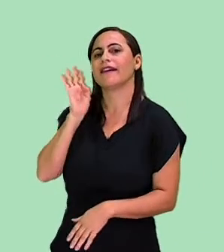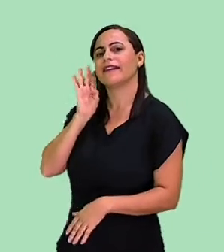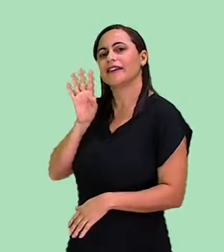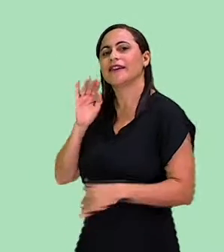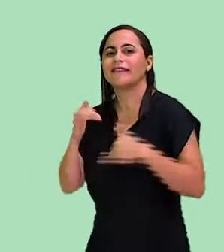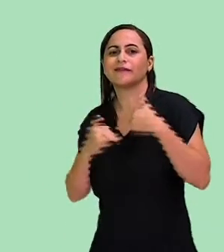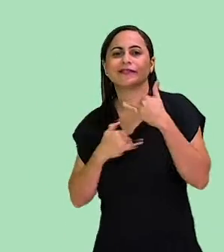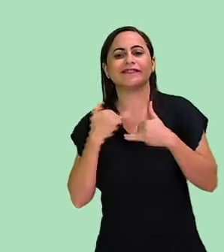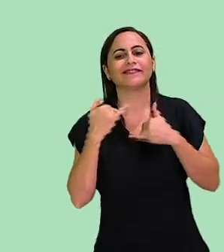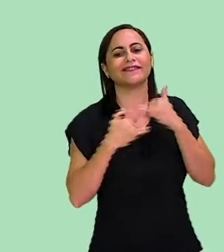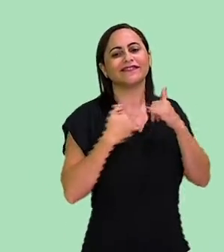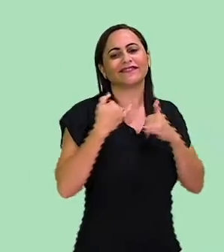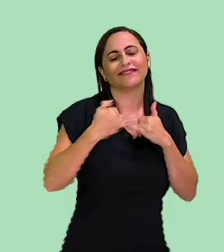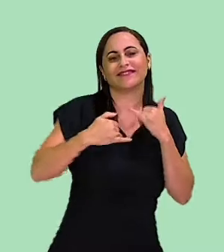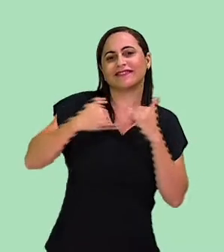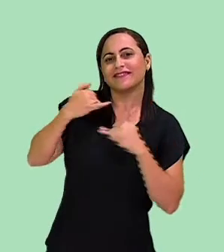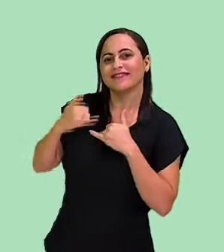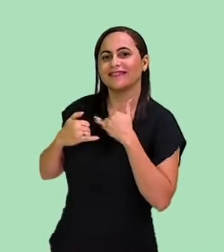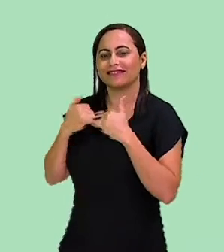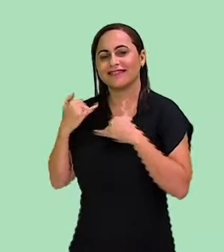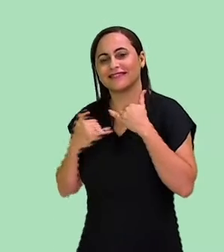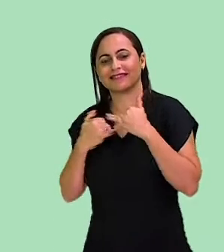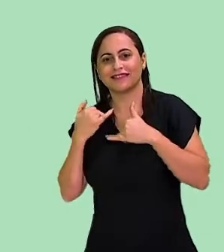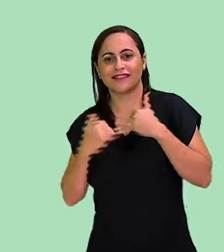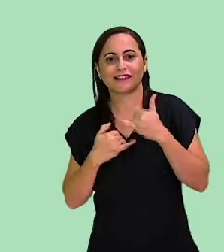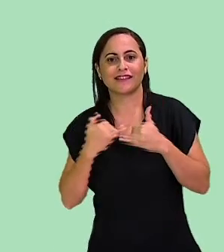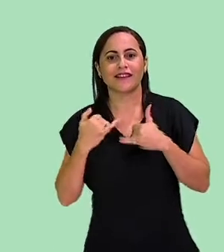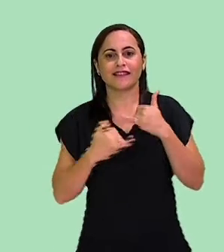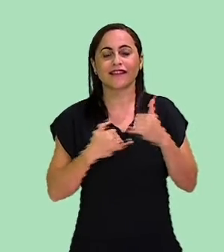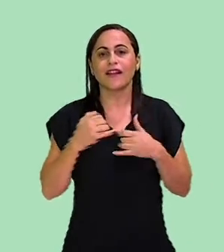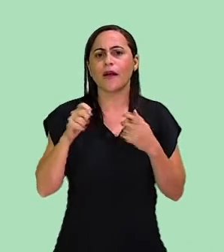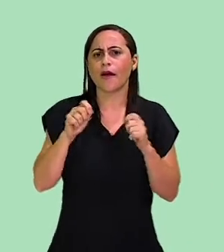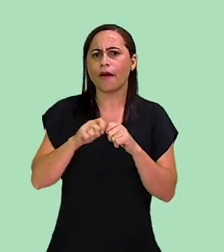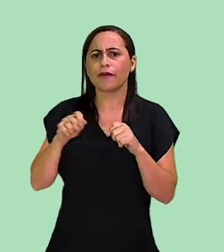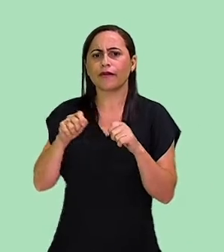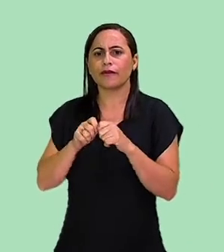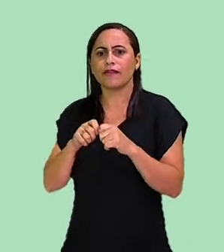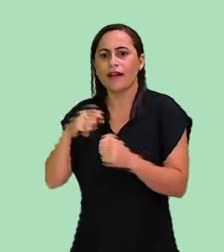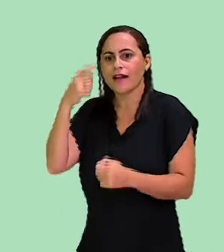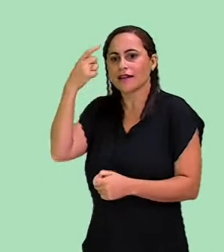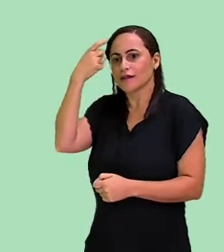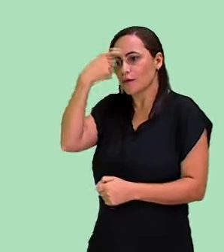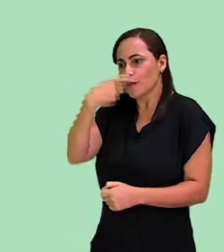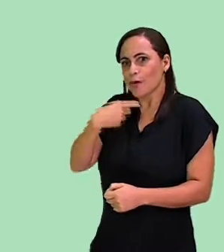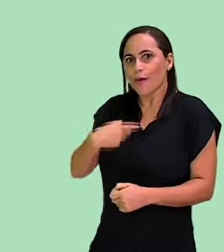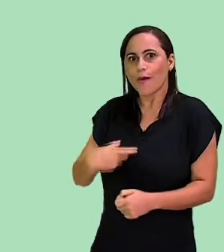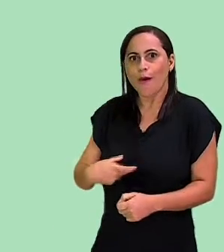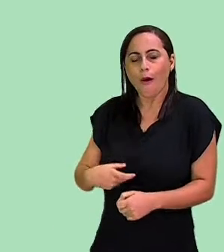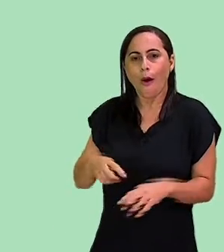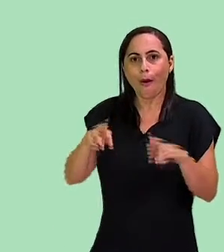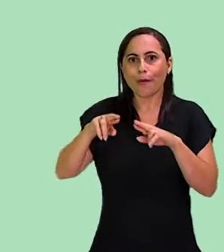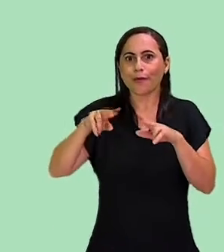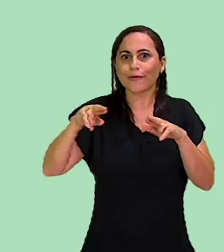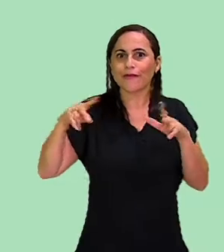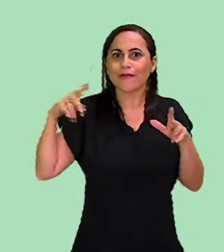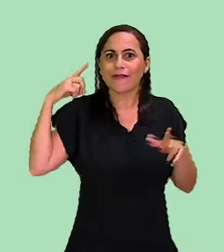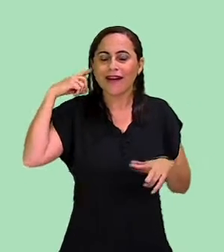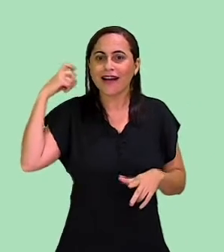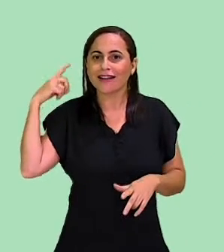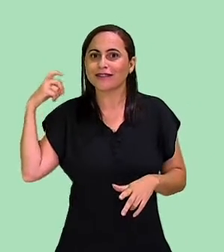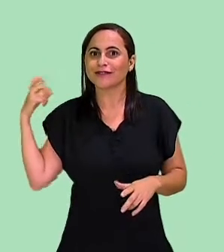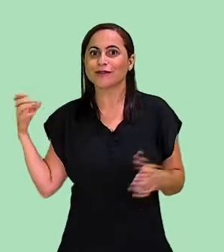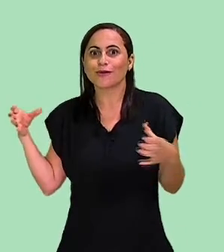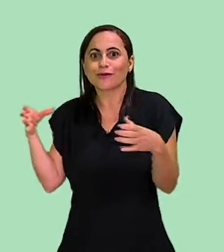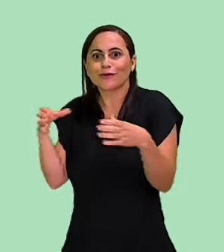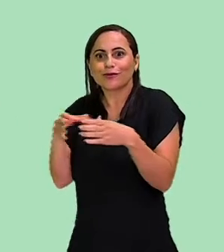a brincadeira De fazer no corpo sons de uma banda inteira